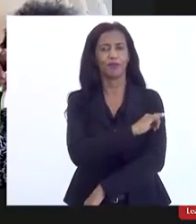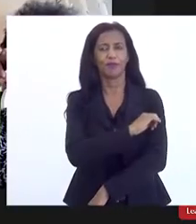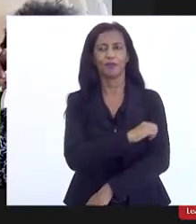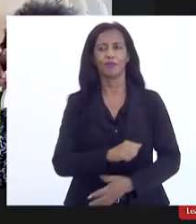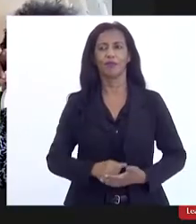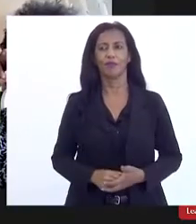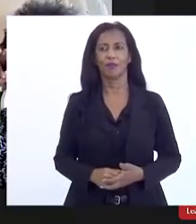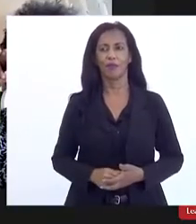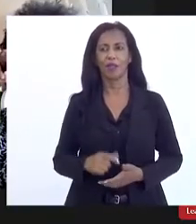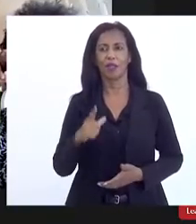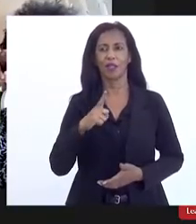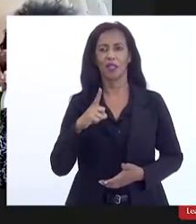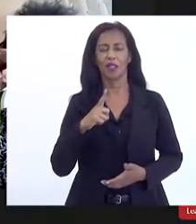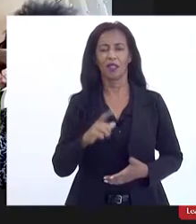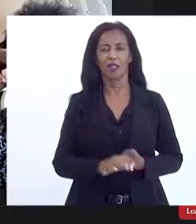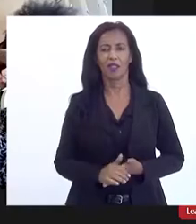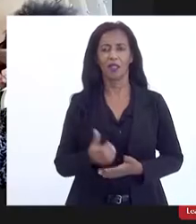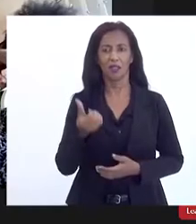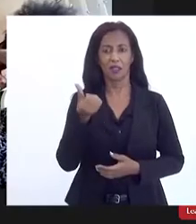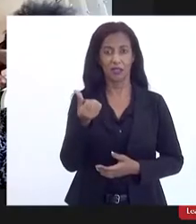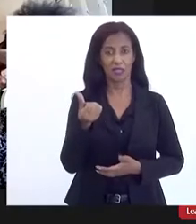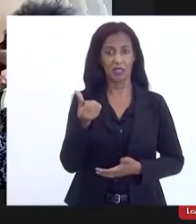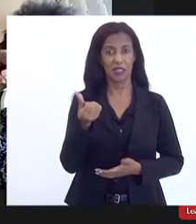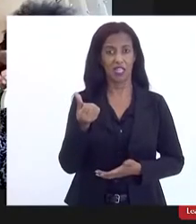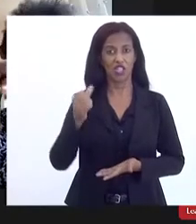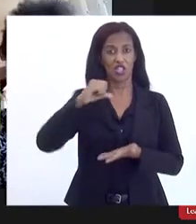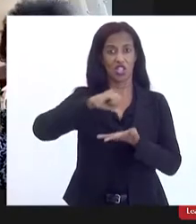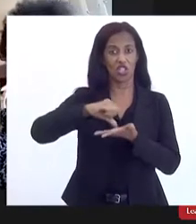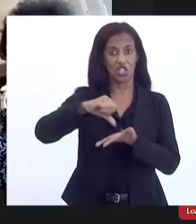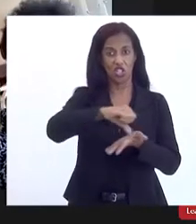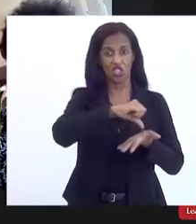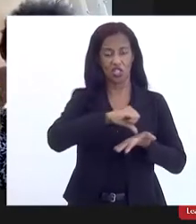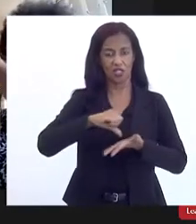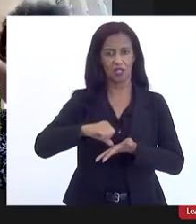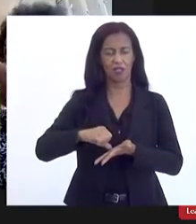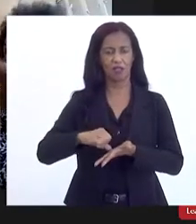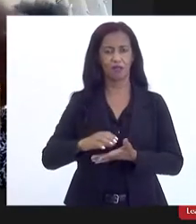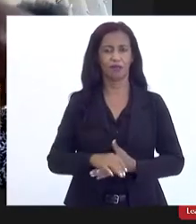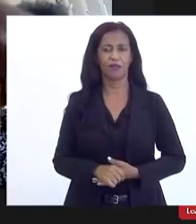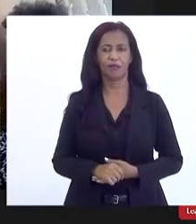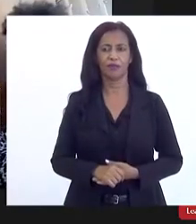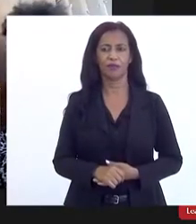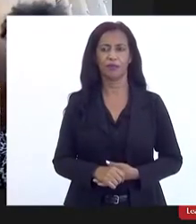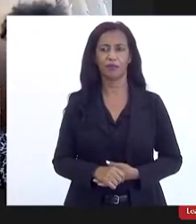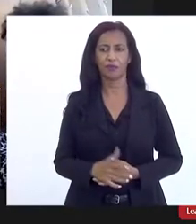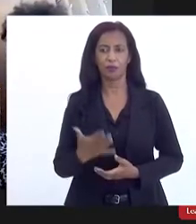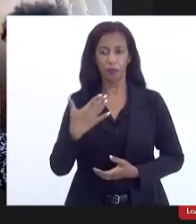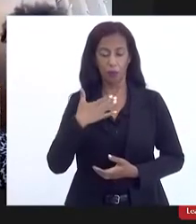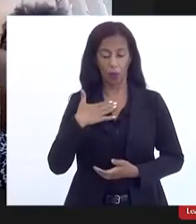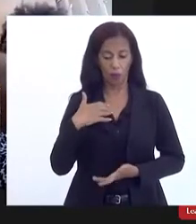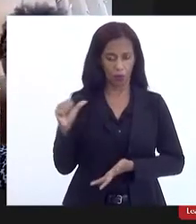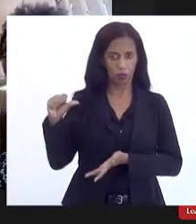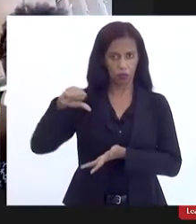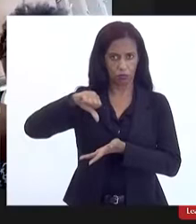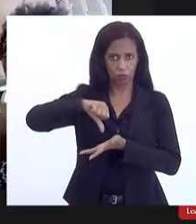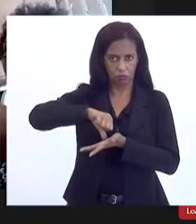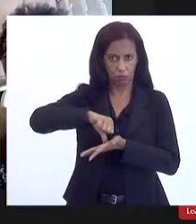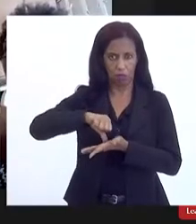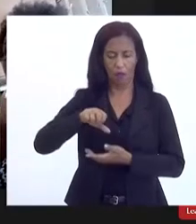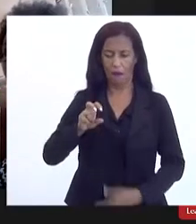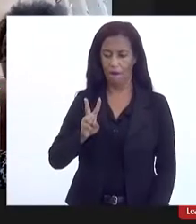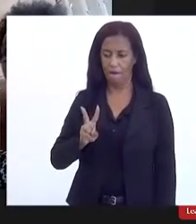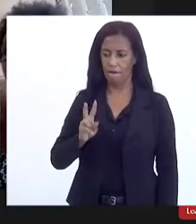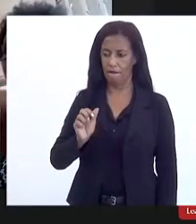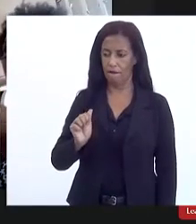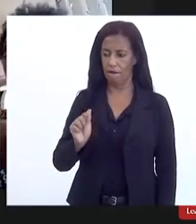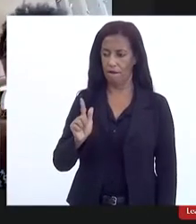ele é composto de seis distritos e o que acontece é o o meu distrito aqui eu acho